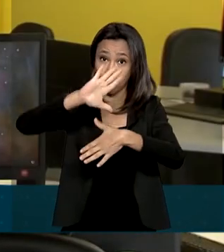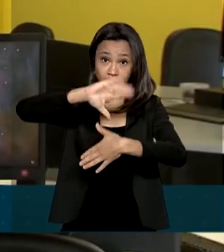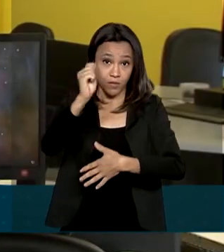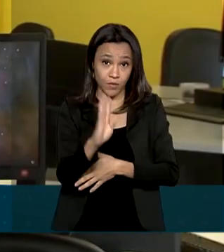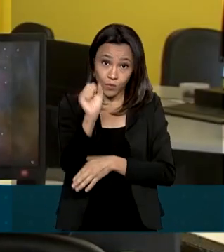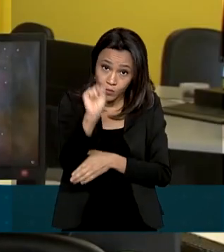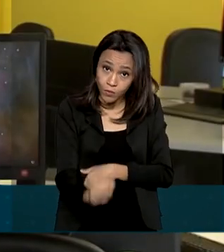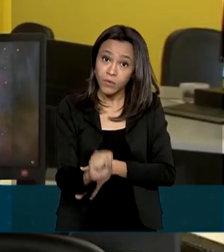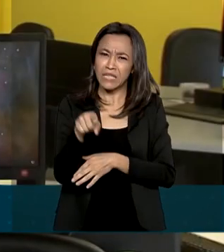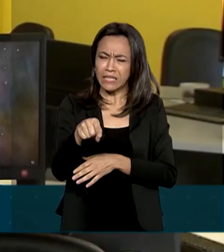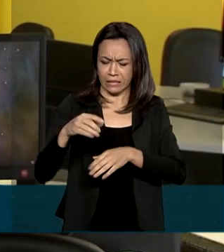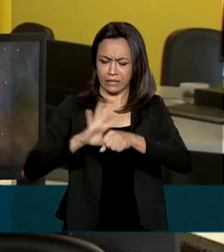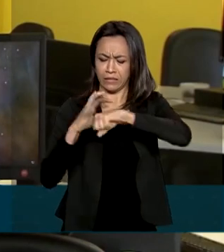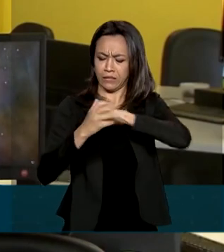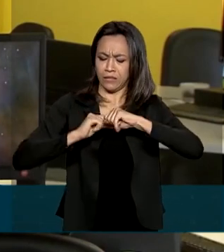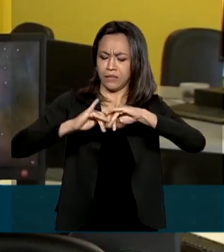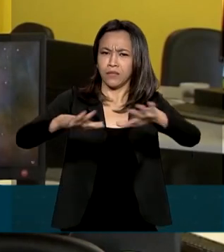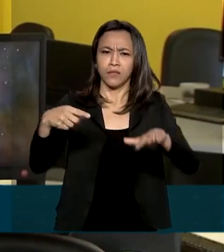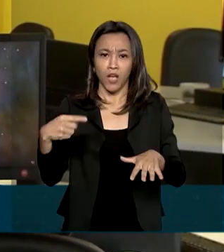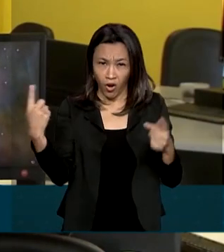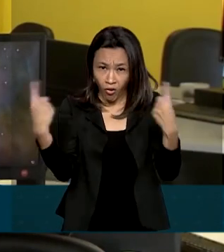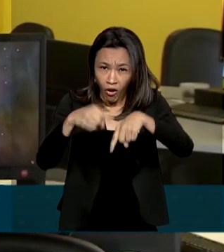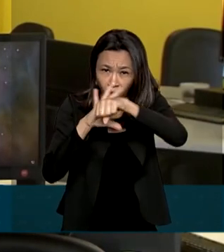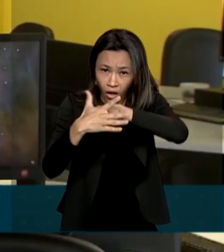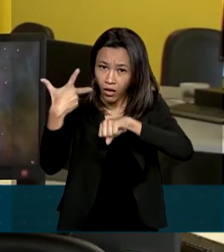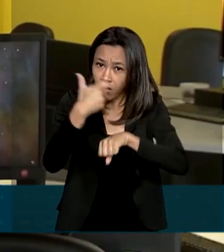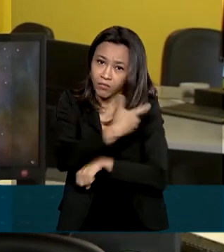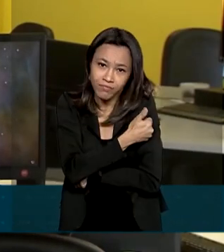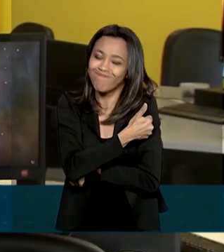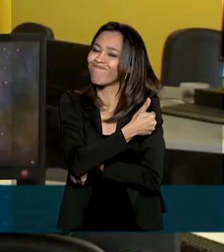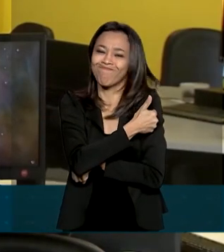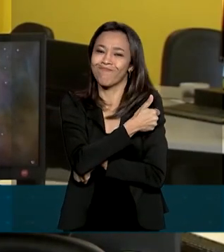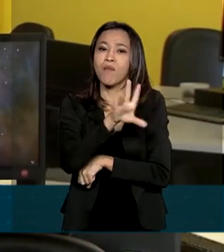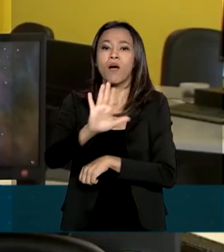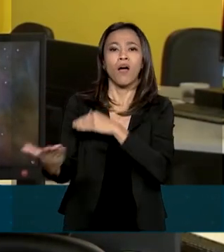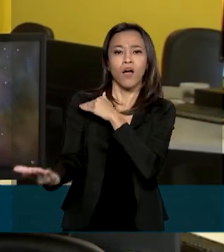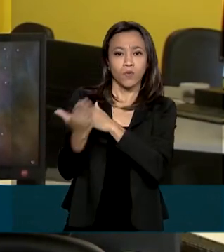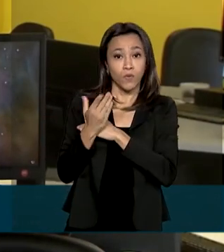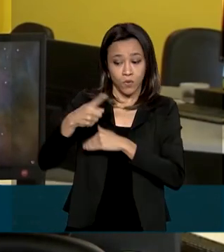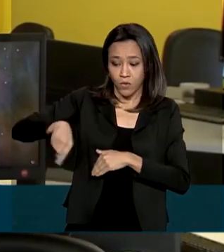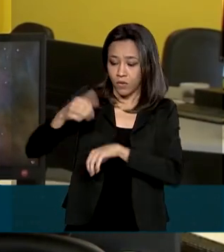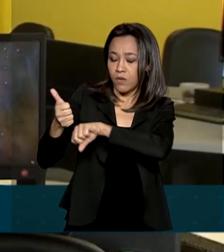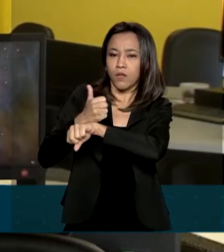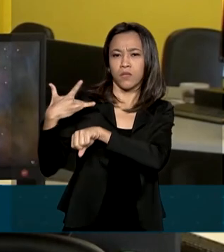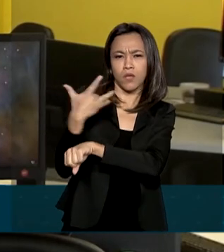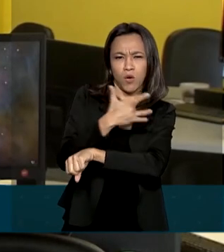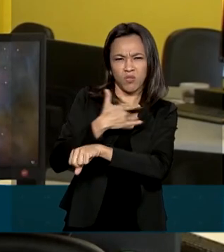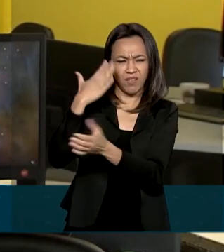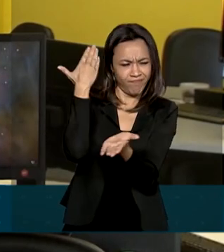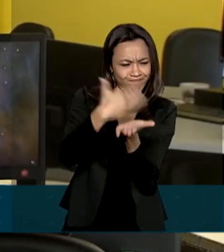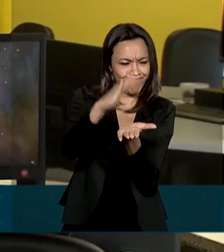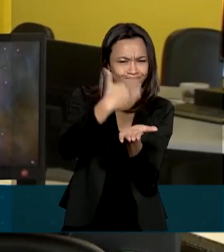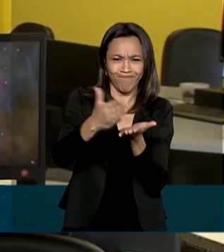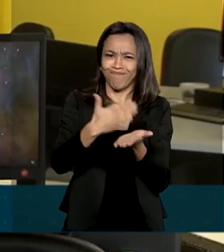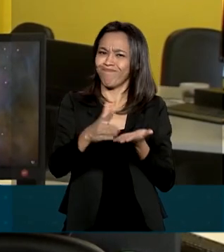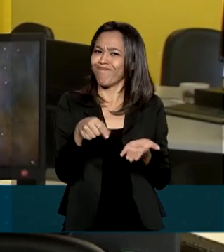é importante lembrar que ela não tem eficácia contra o coronavírus, mas ajuda profissionais de saúde na exclusão do diagnóstico para